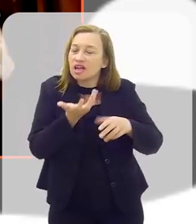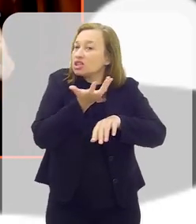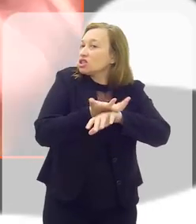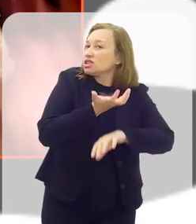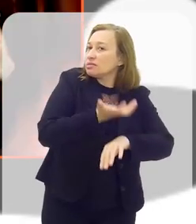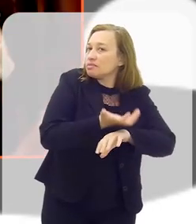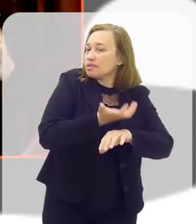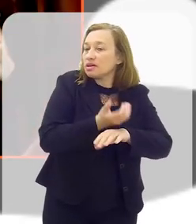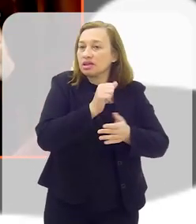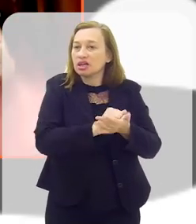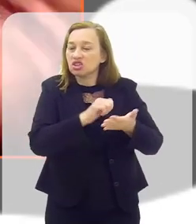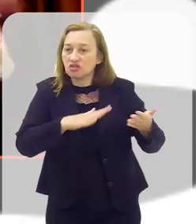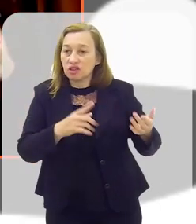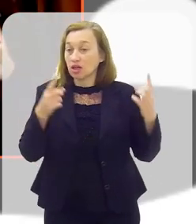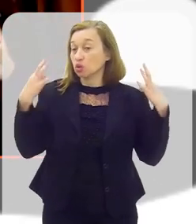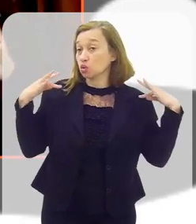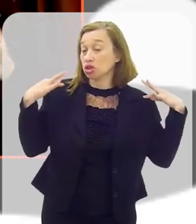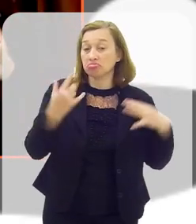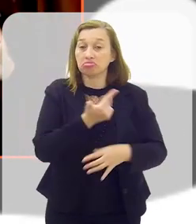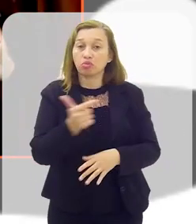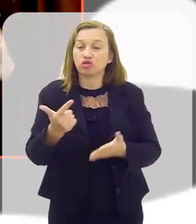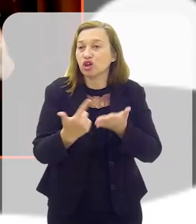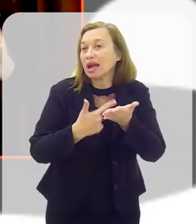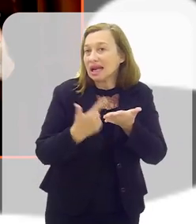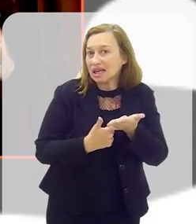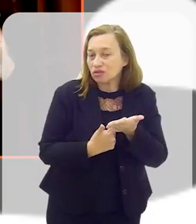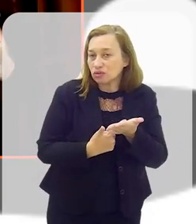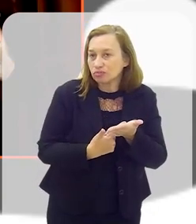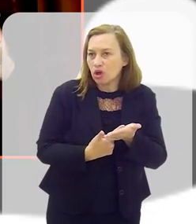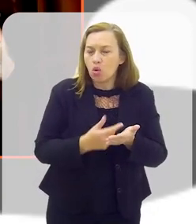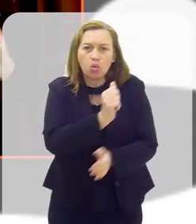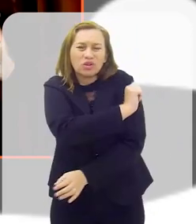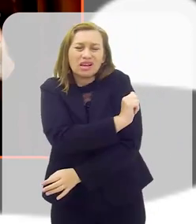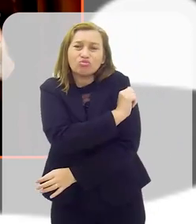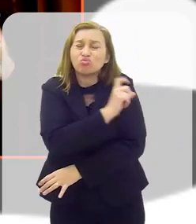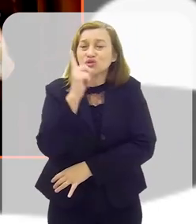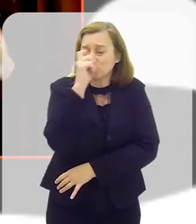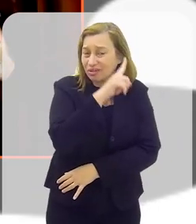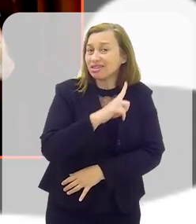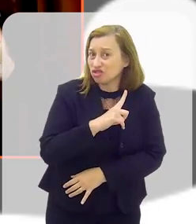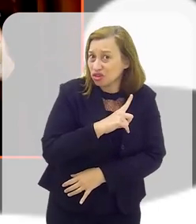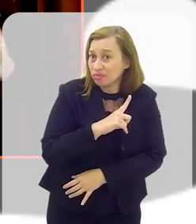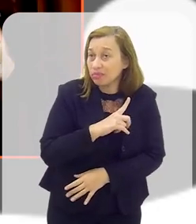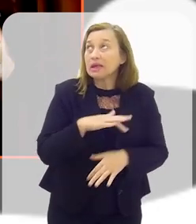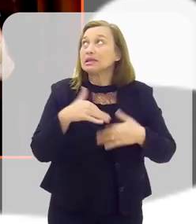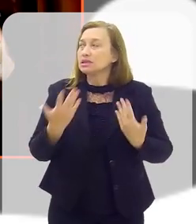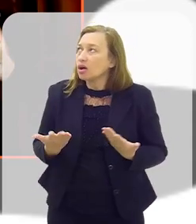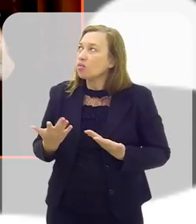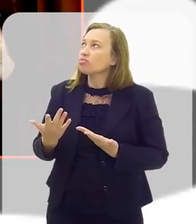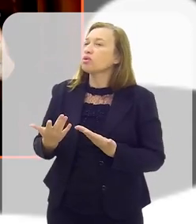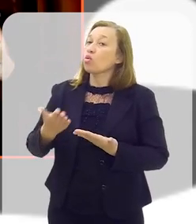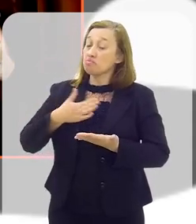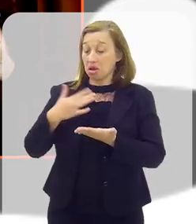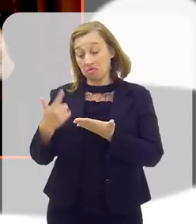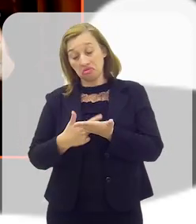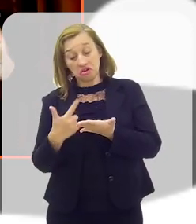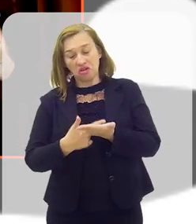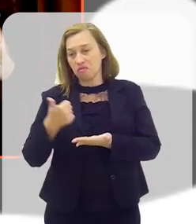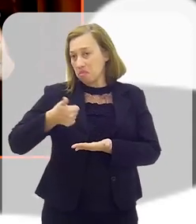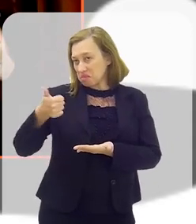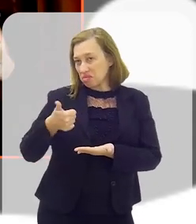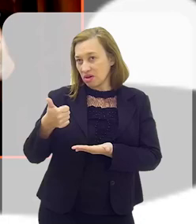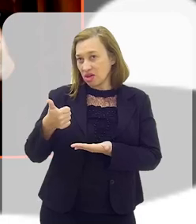disciplinas da atividade turística não tinham livro. Então, os alunos tinham muita dificuldade. E aí, os meus livros